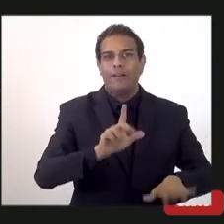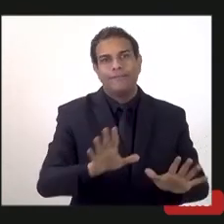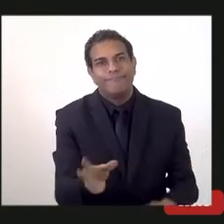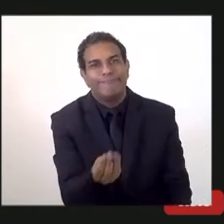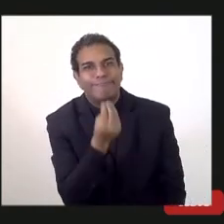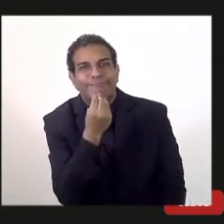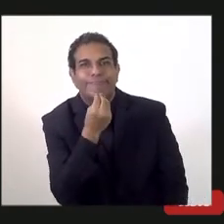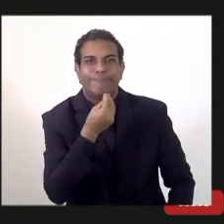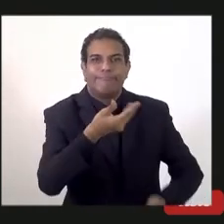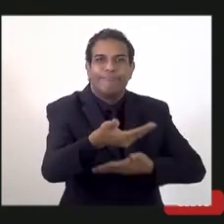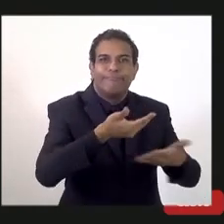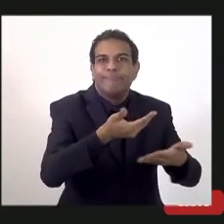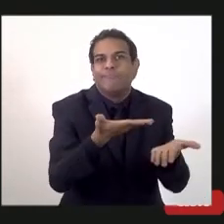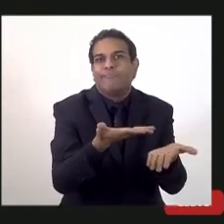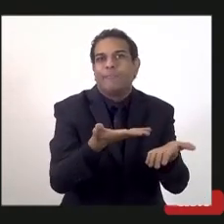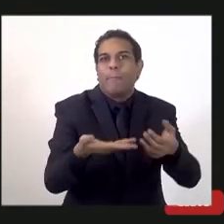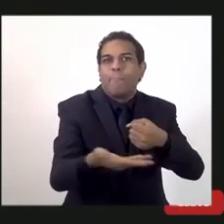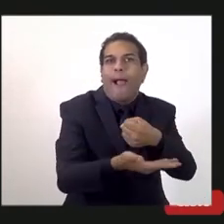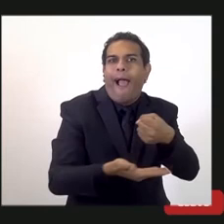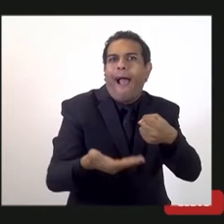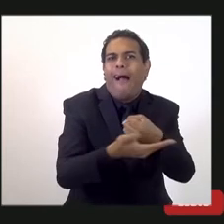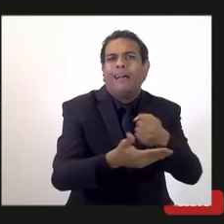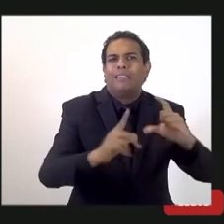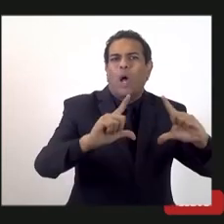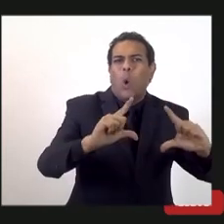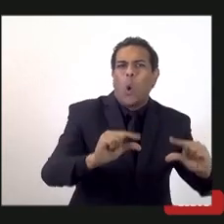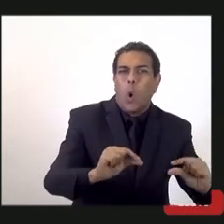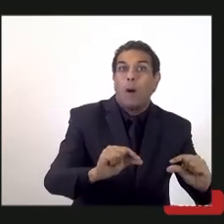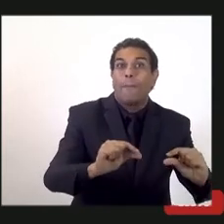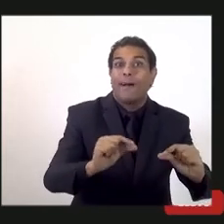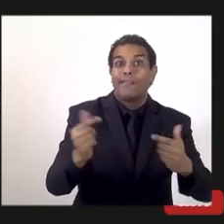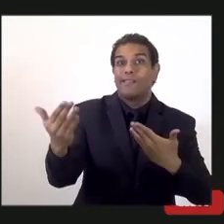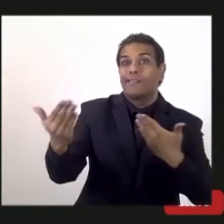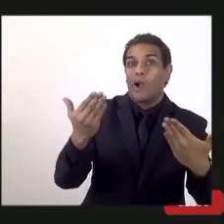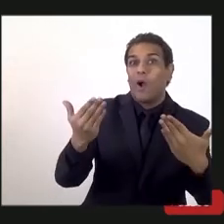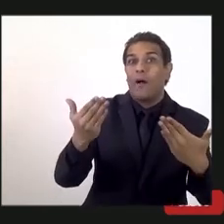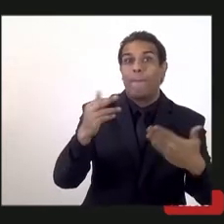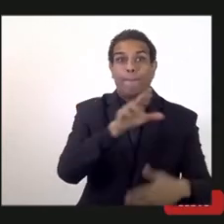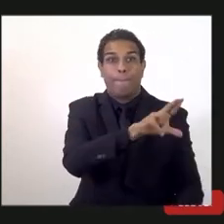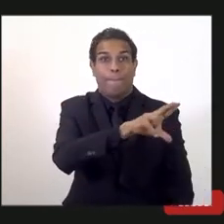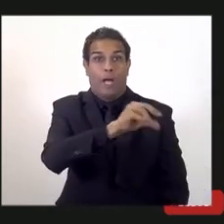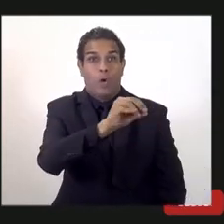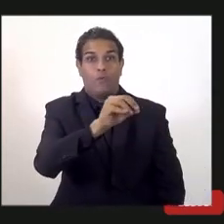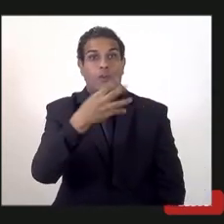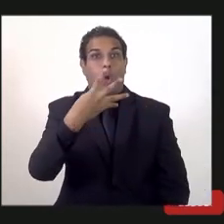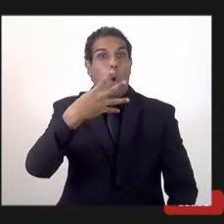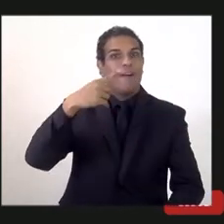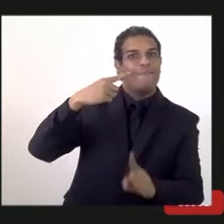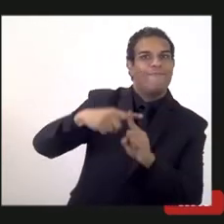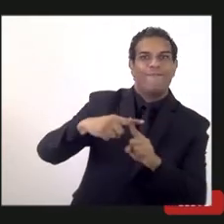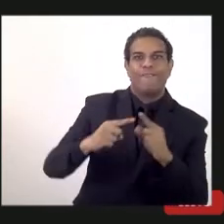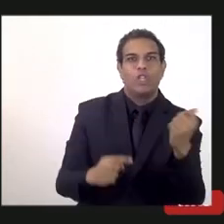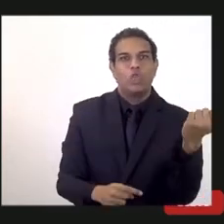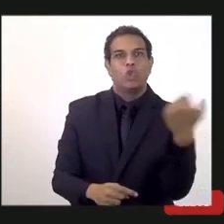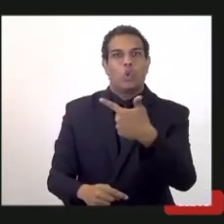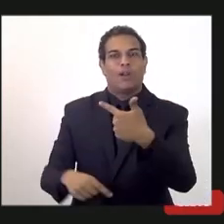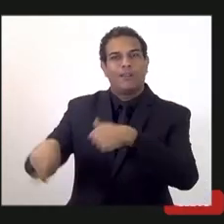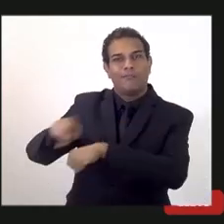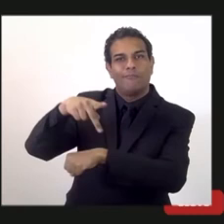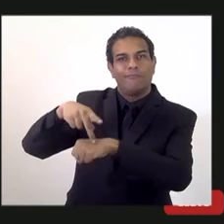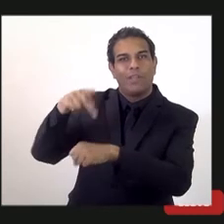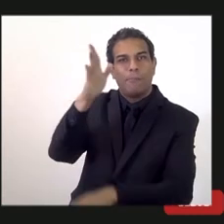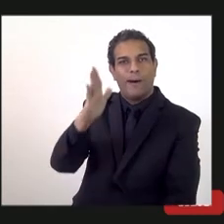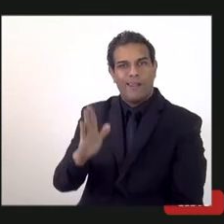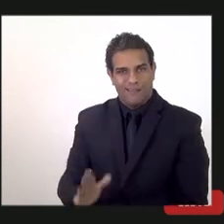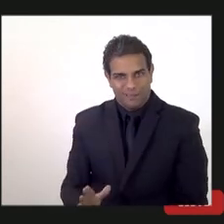óbvio que o serviço do próprio protagonizando tem uma base muito baixa, tudo bem, mas só que no Rio de Janeiro cresceu quatro vezes mais do que o Brasil nesse último dar